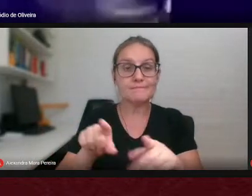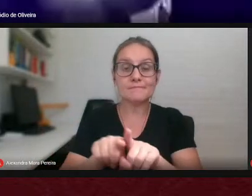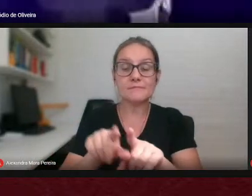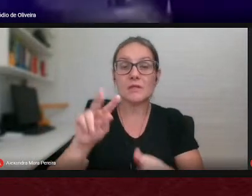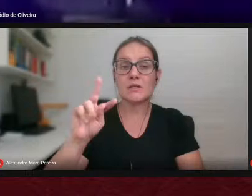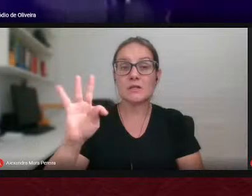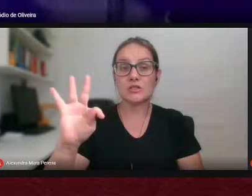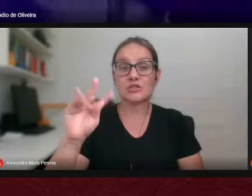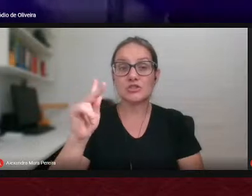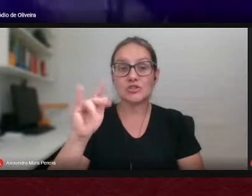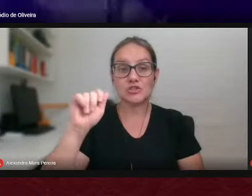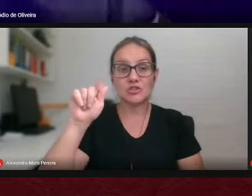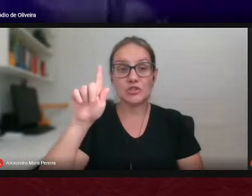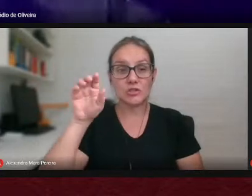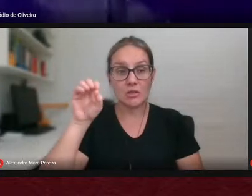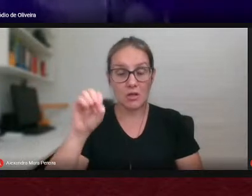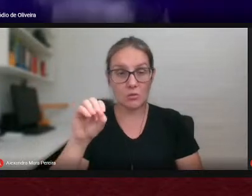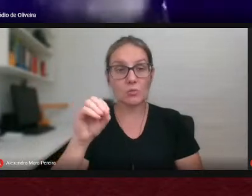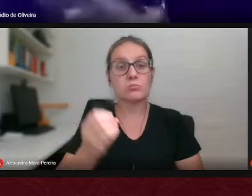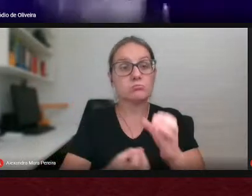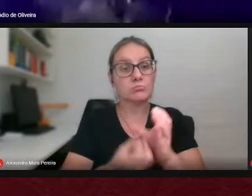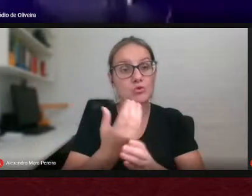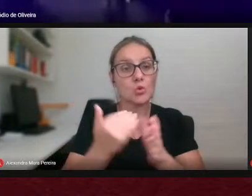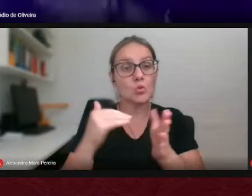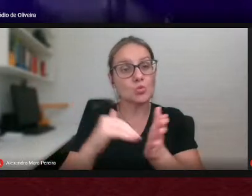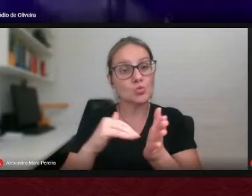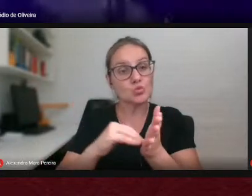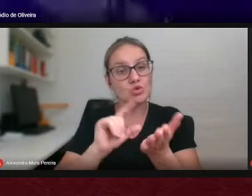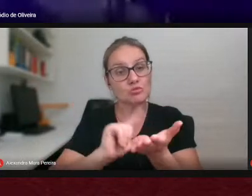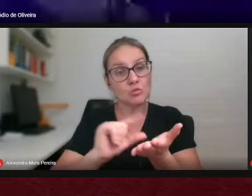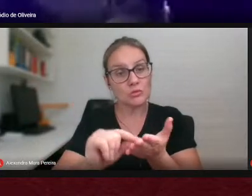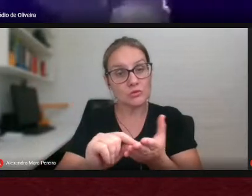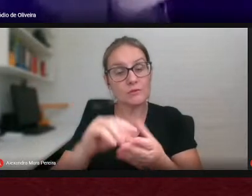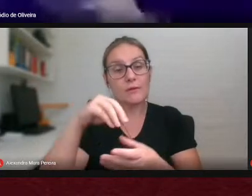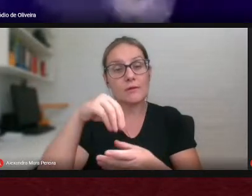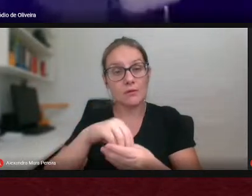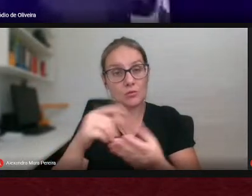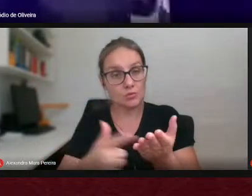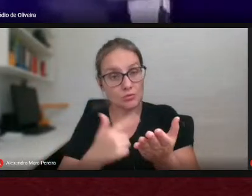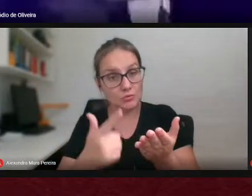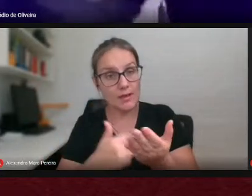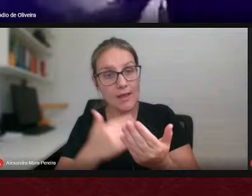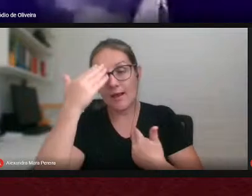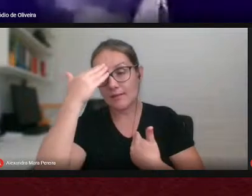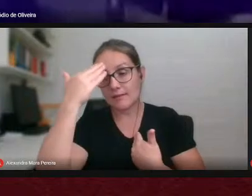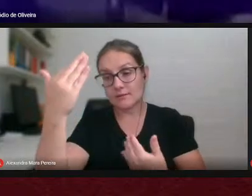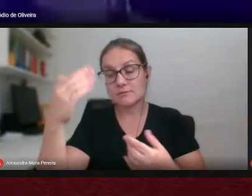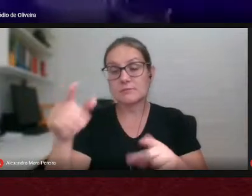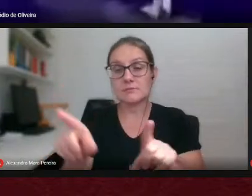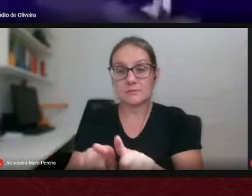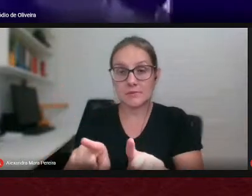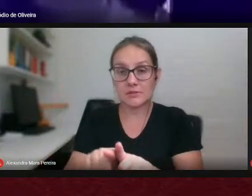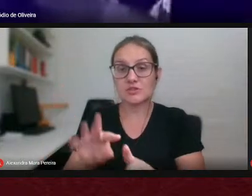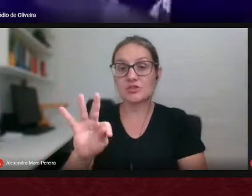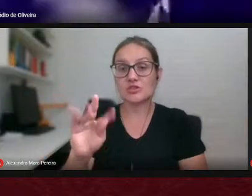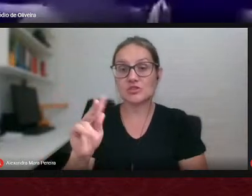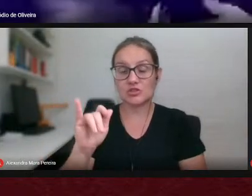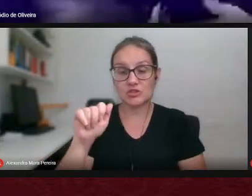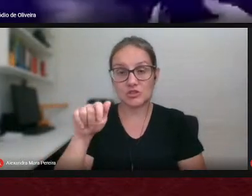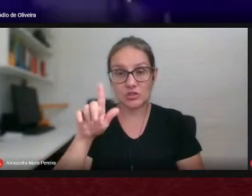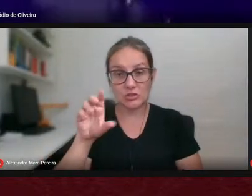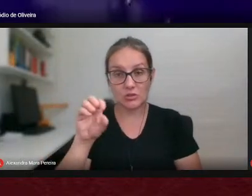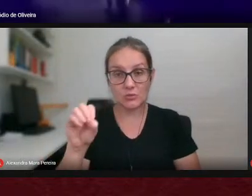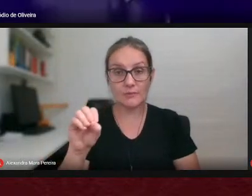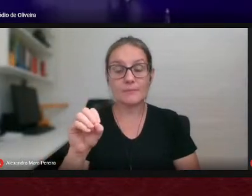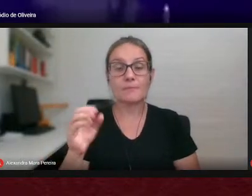que junto comigo produziu o último artigo desse livro meus agradecimentos pessoais o Tiago Pernomia que agora migrou para